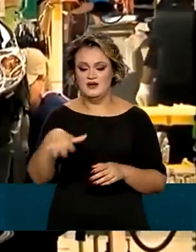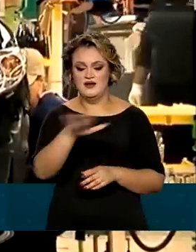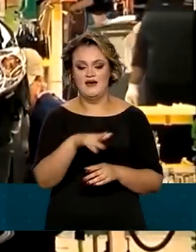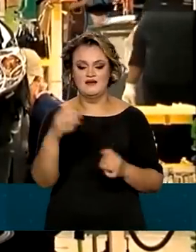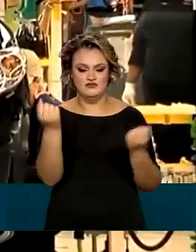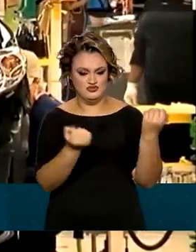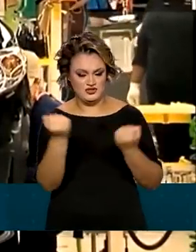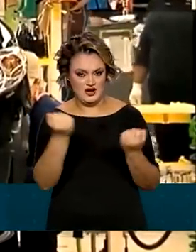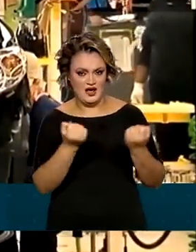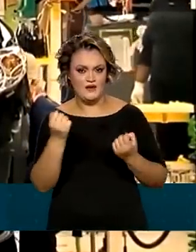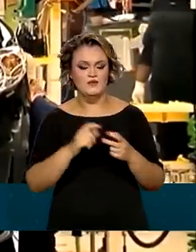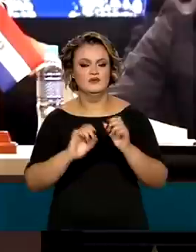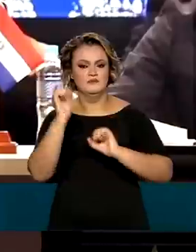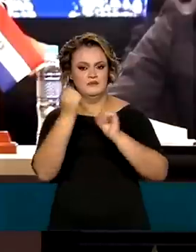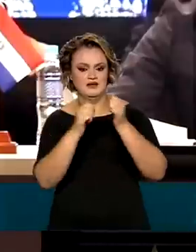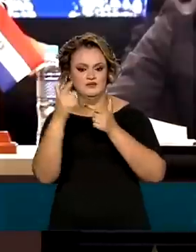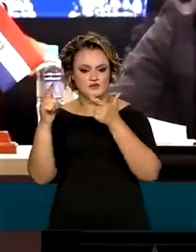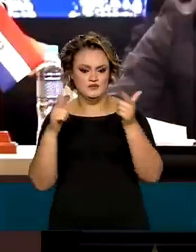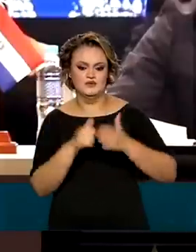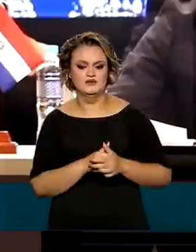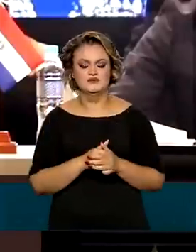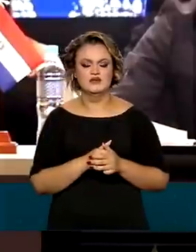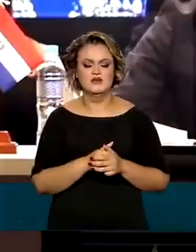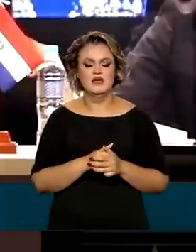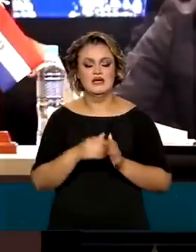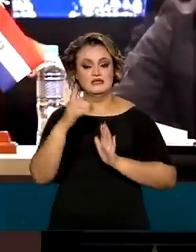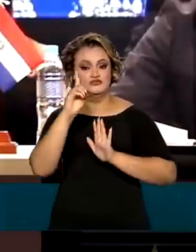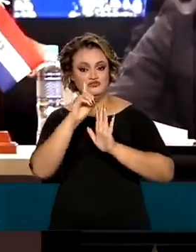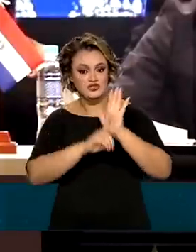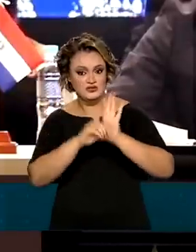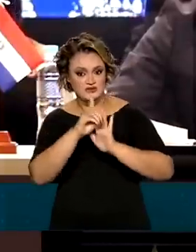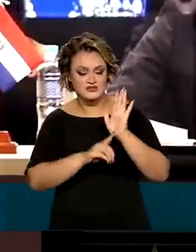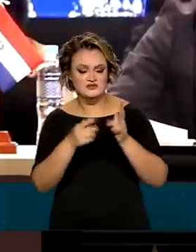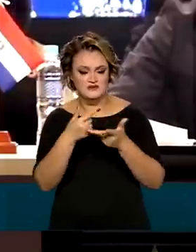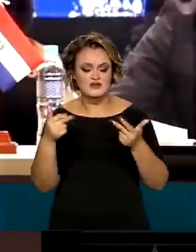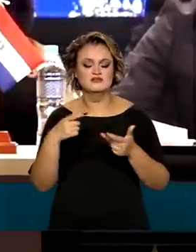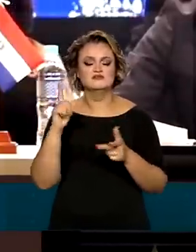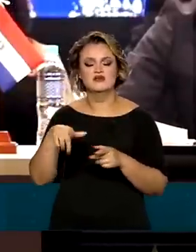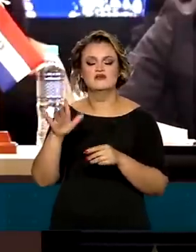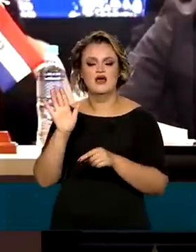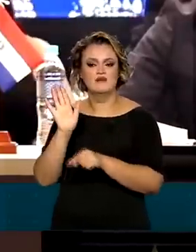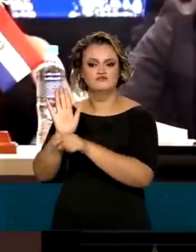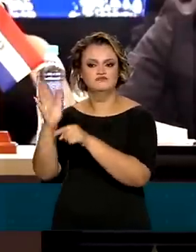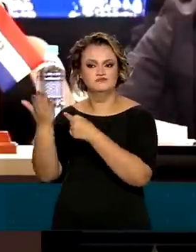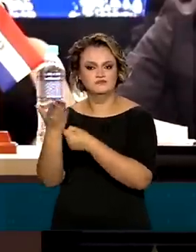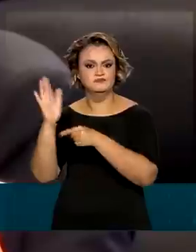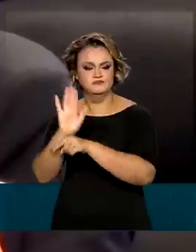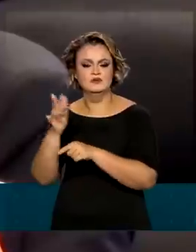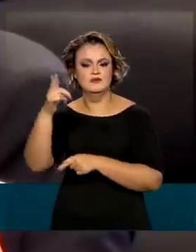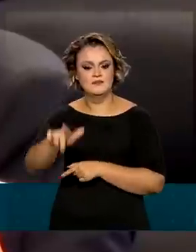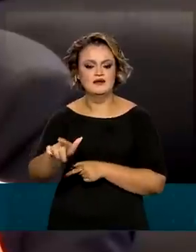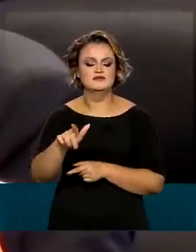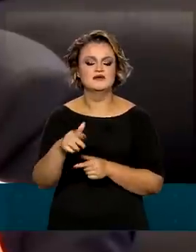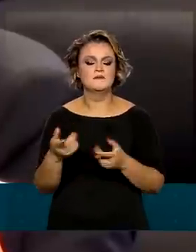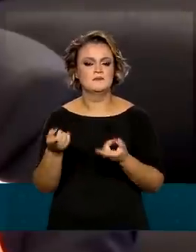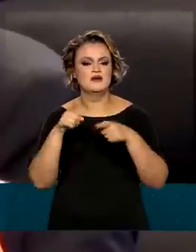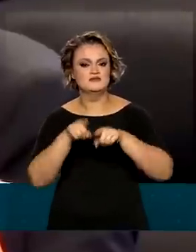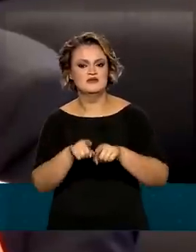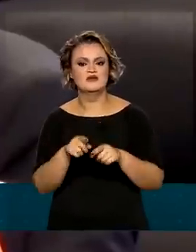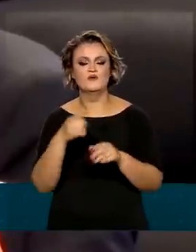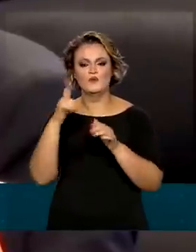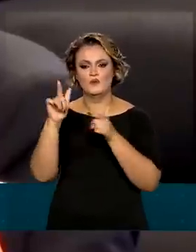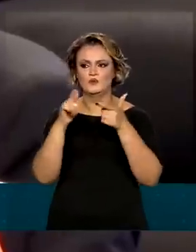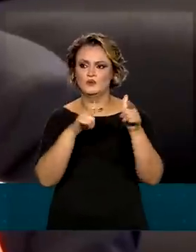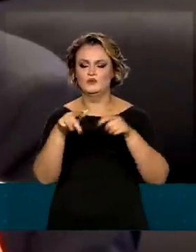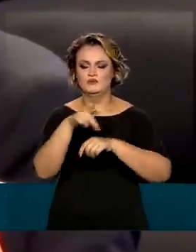automotivo e de máquinas. Entre as diretrizes do bloco, além da cooperação interna, estão previstas parcerias com o